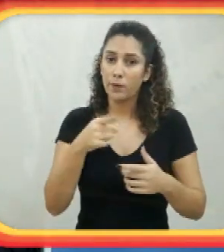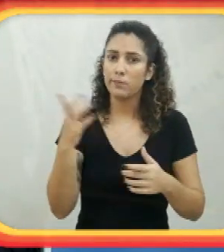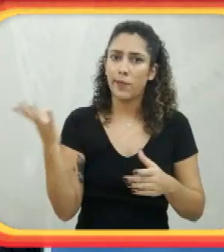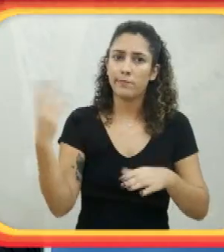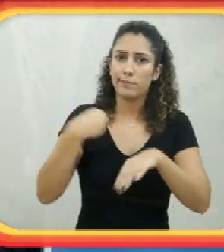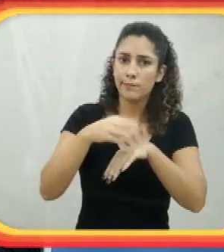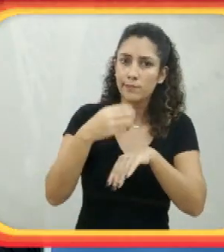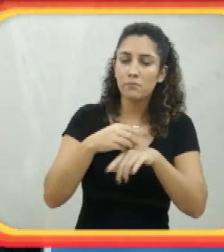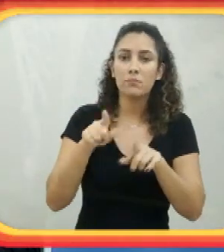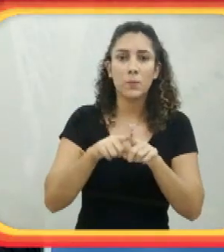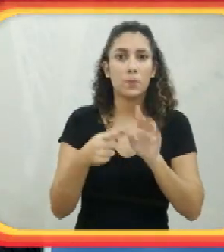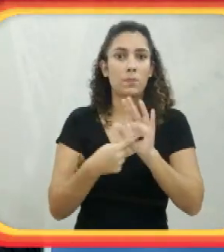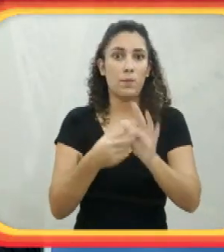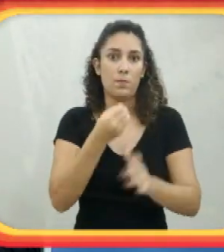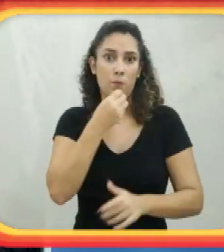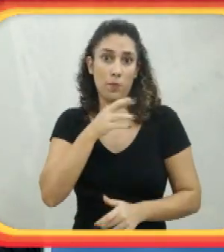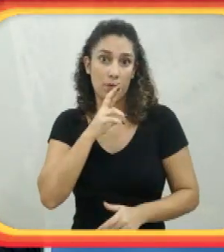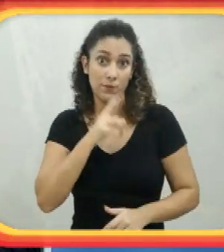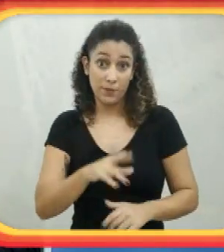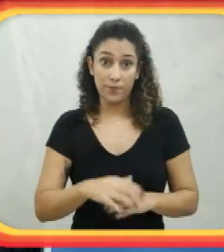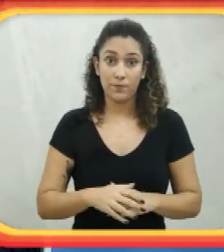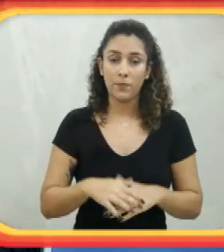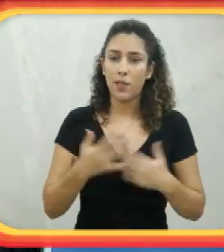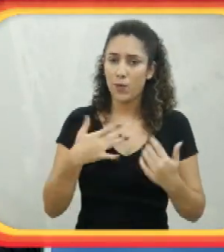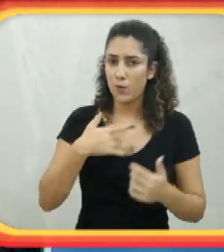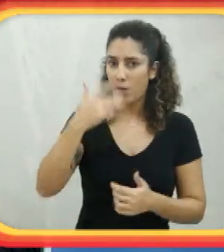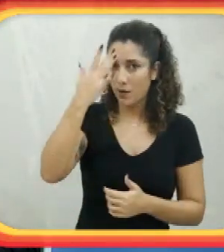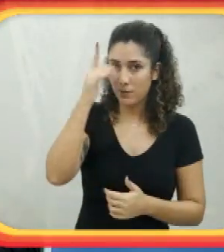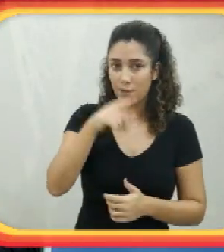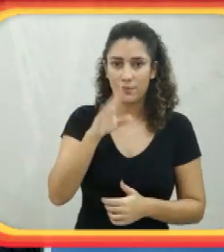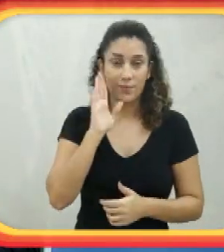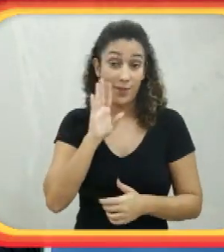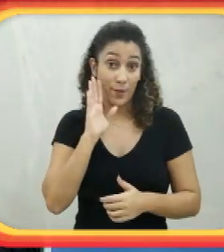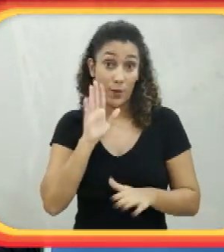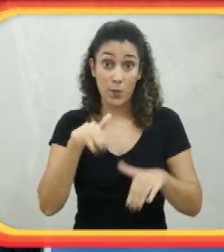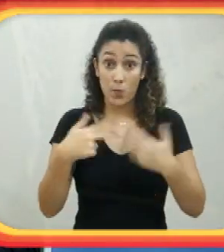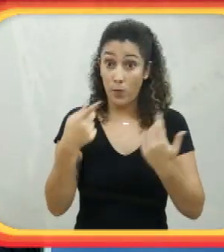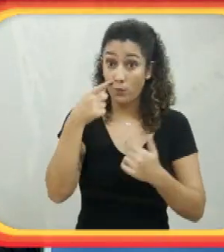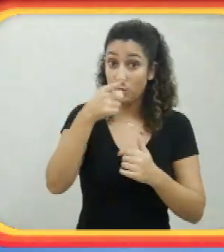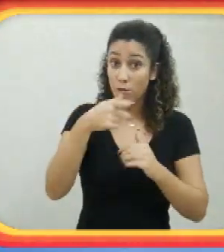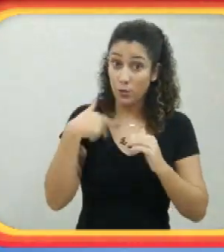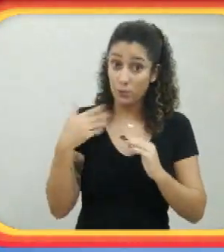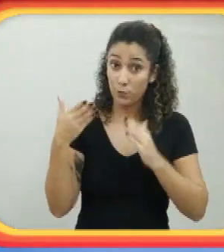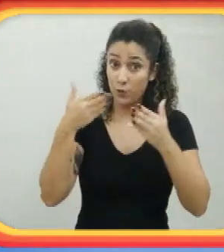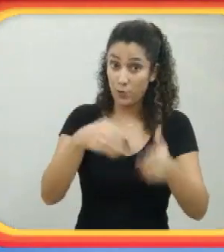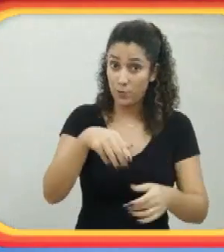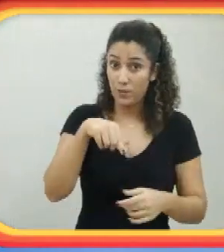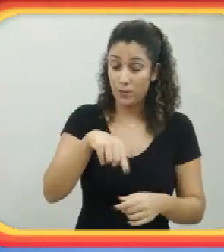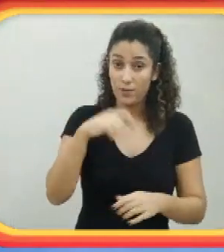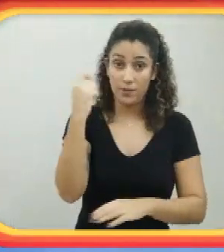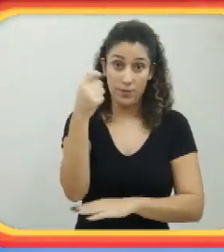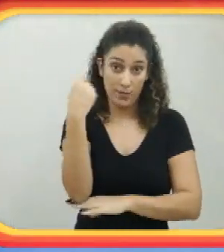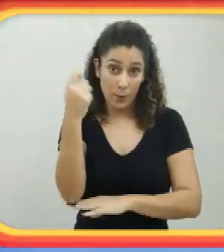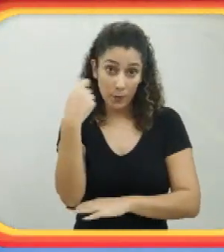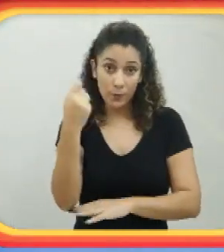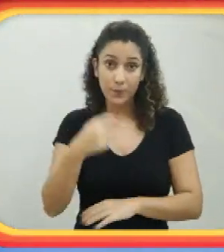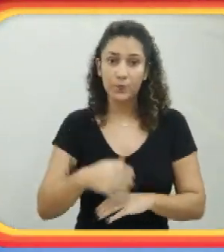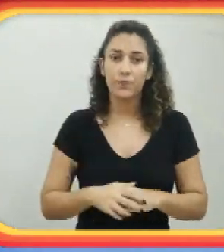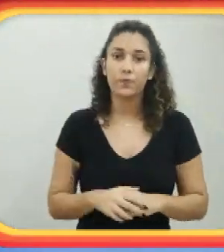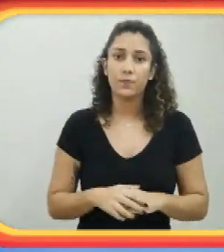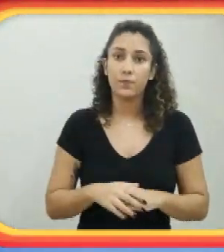isso é uma particularidade da seleção brasileira feminina, incluir um homem no treino. E isso vem dando